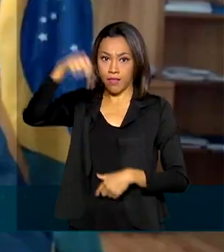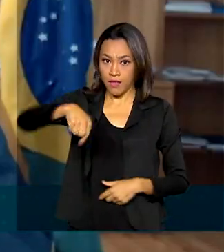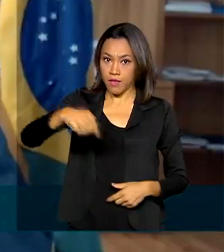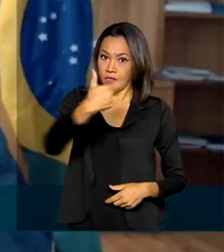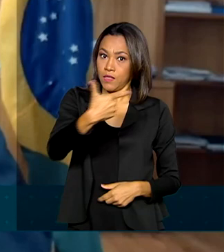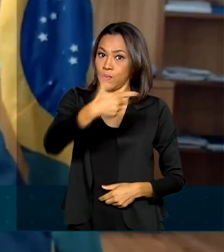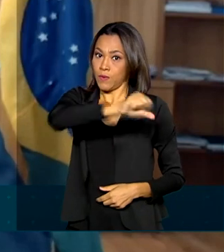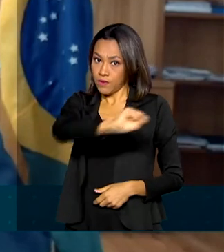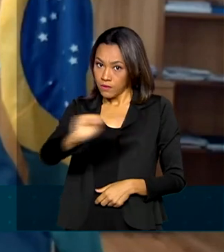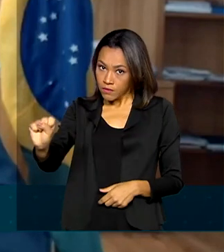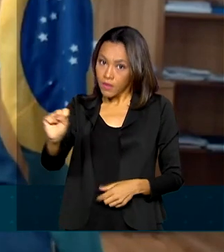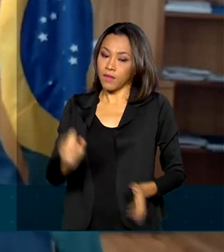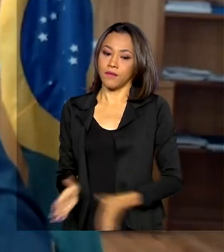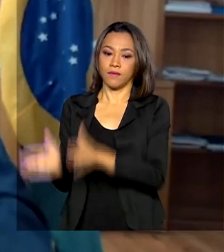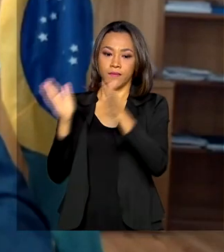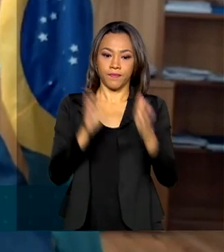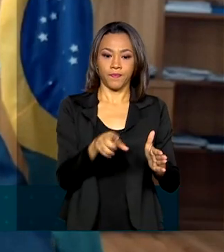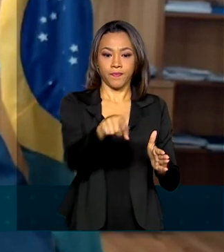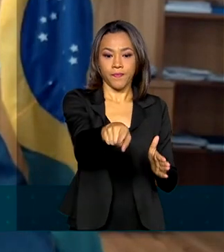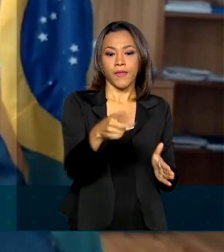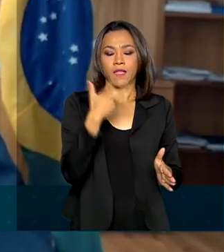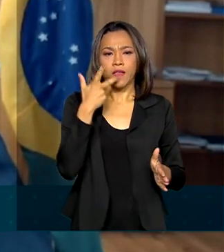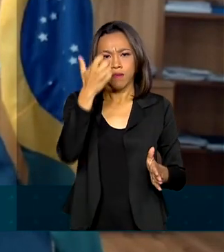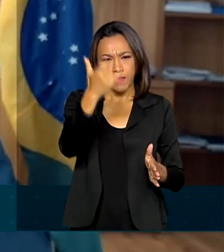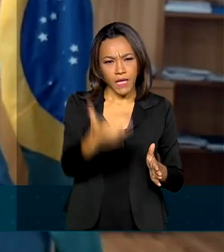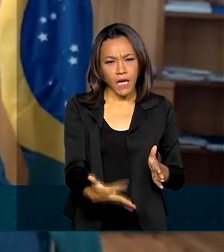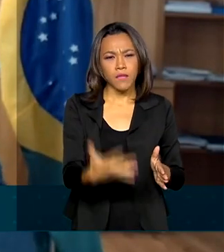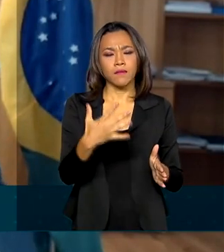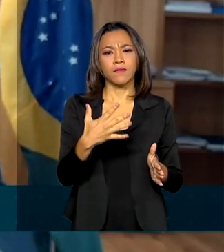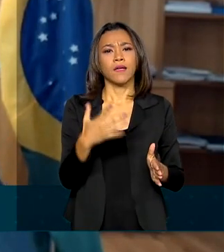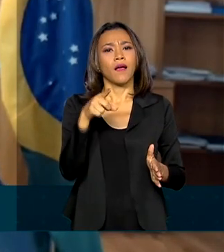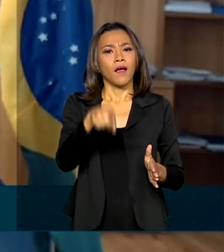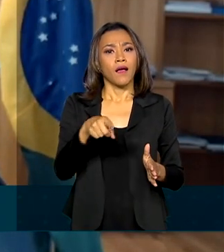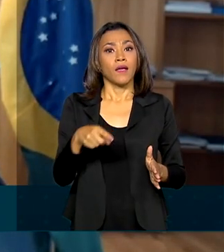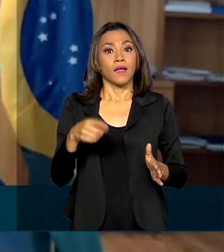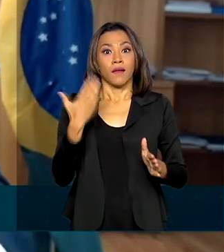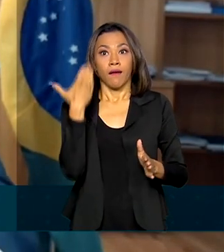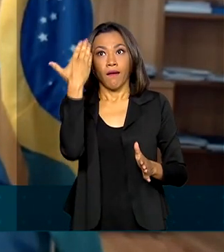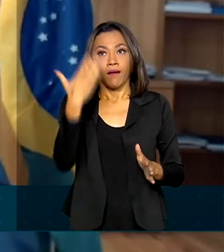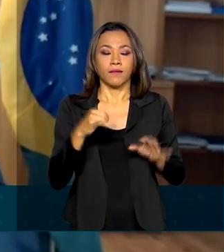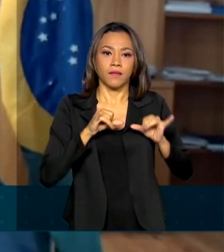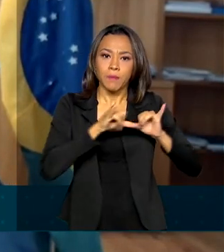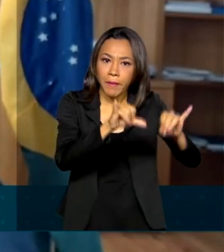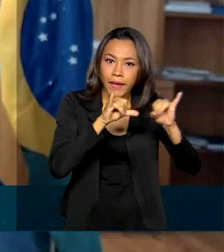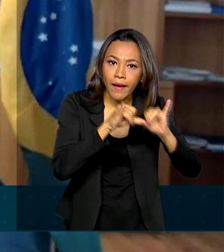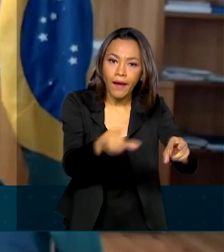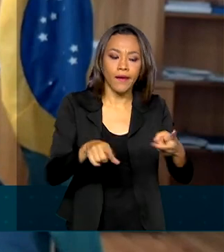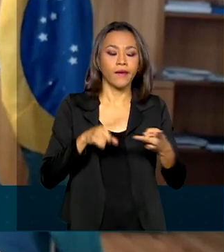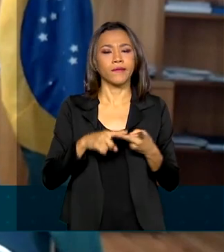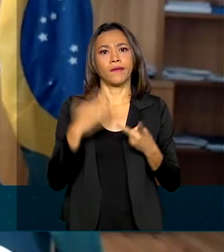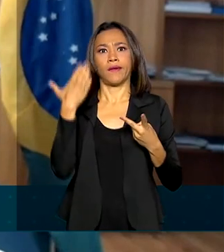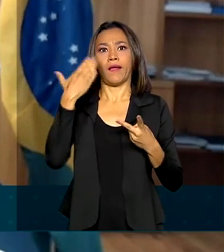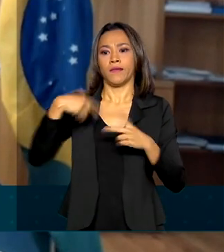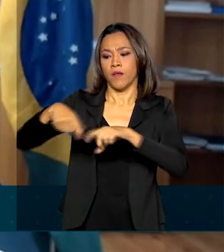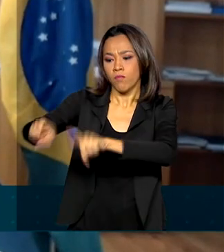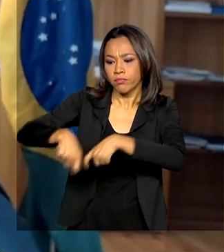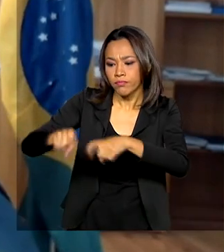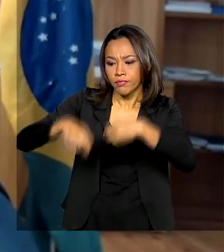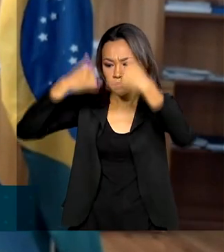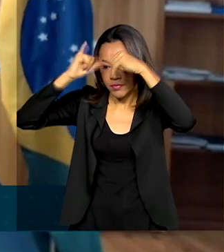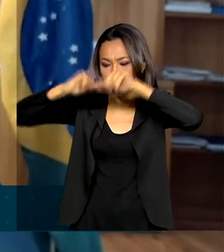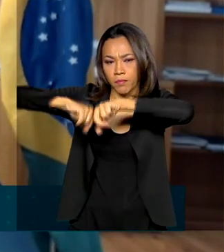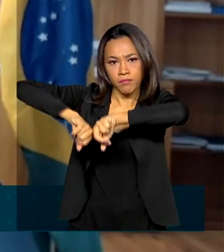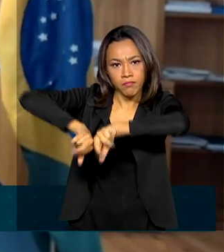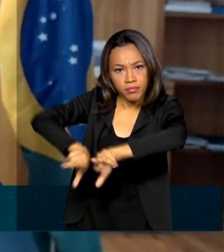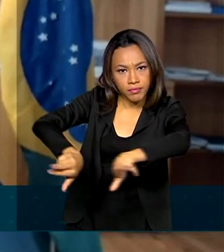economia brasileira é como o urso que estava hibernando. Graças à rede de supermercados, graças ao agronegócio, graças à produção no